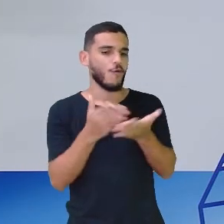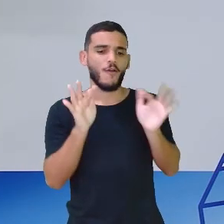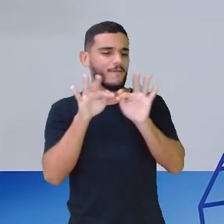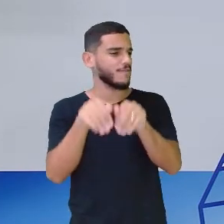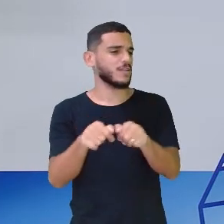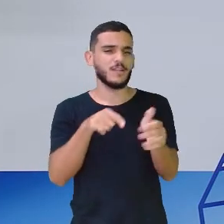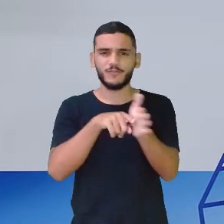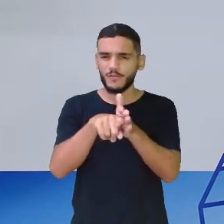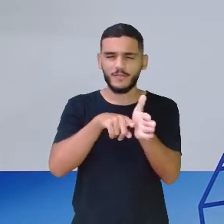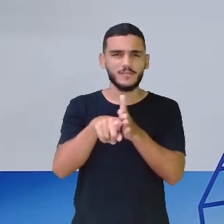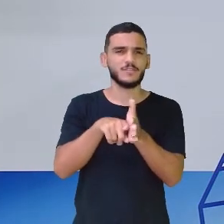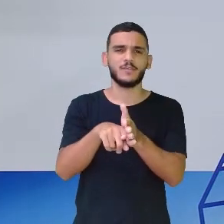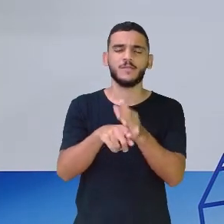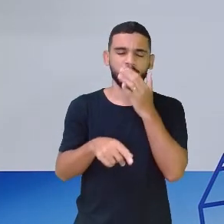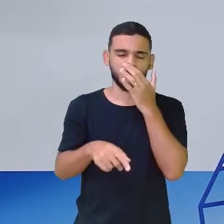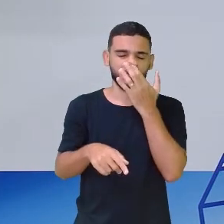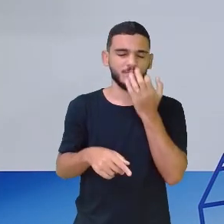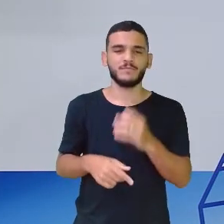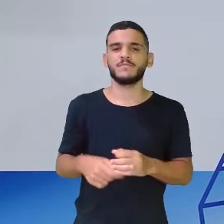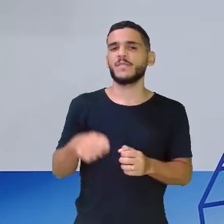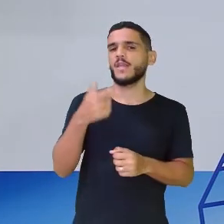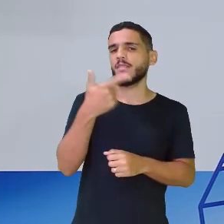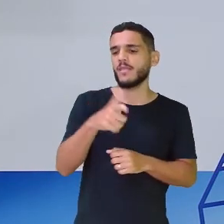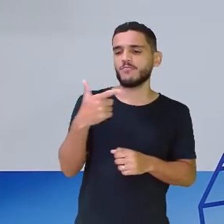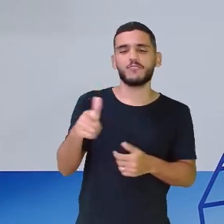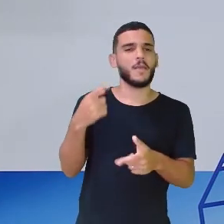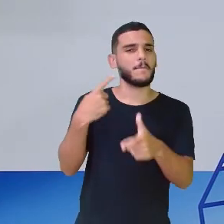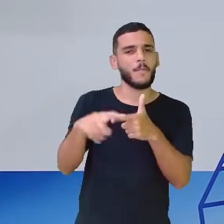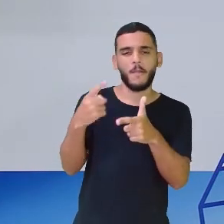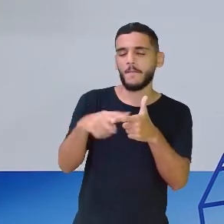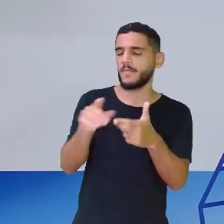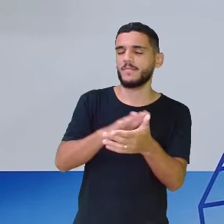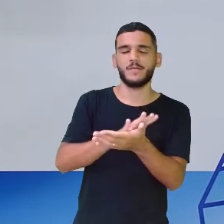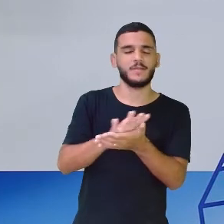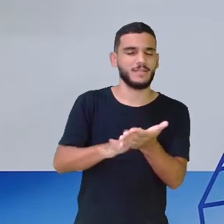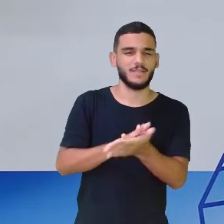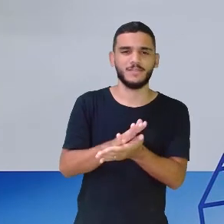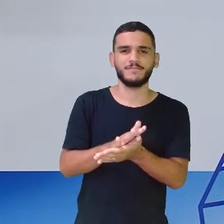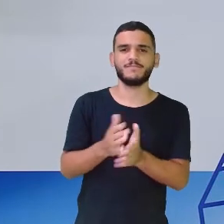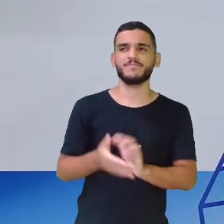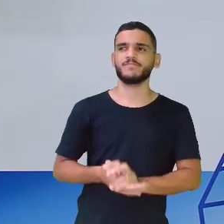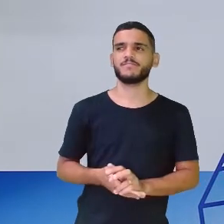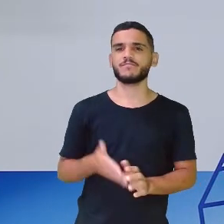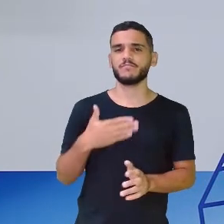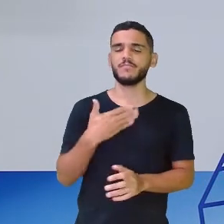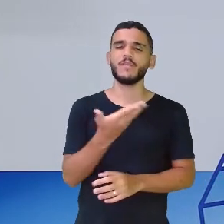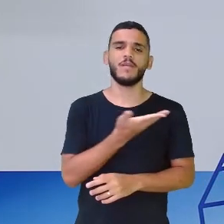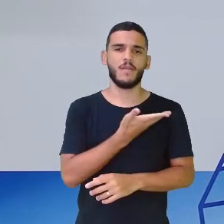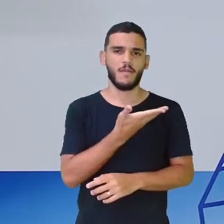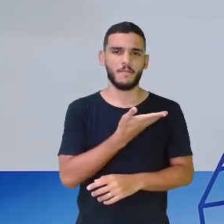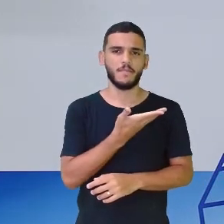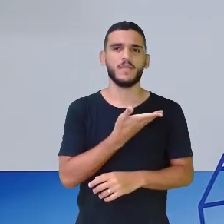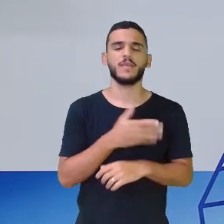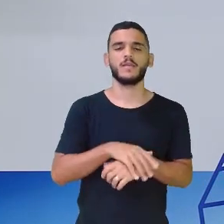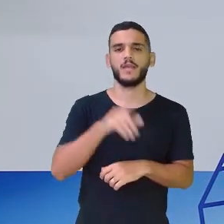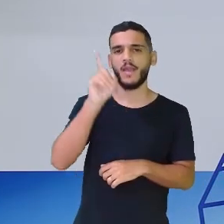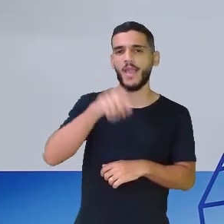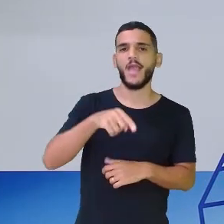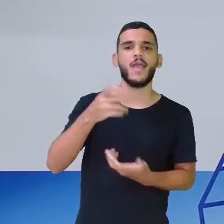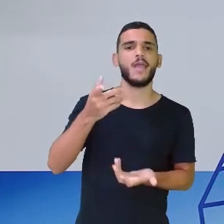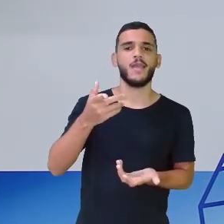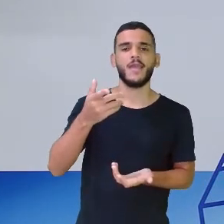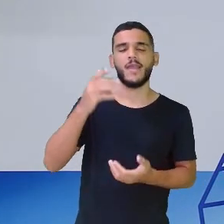fim. Sem muito pano para a manga. O meu compadre guloso, pasmem, é um